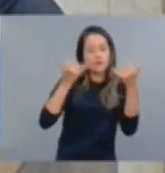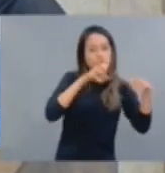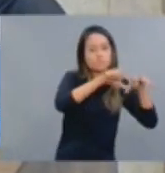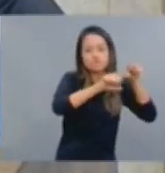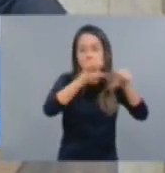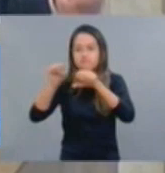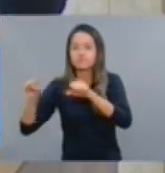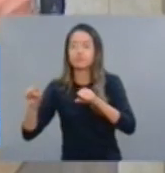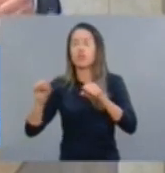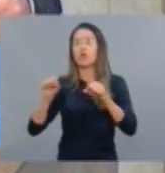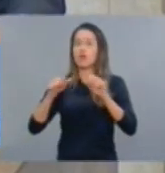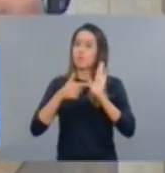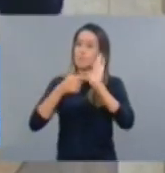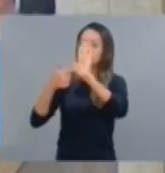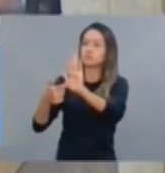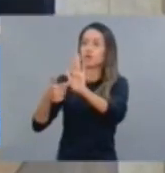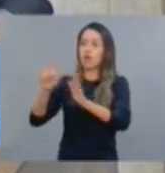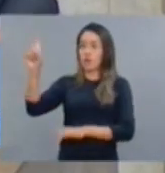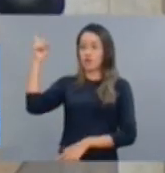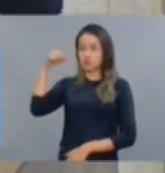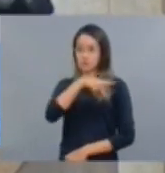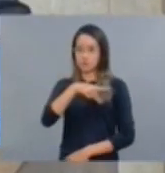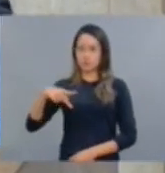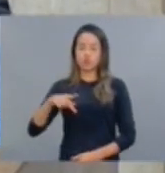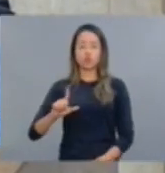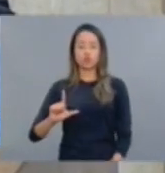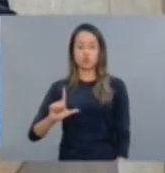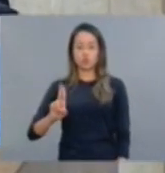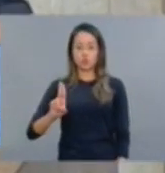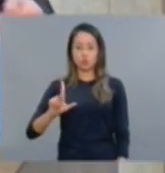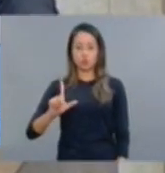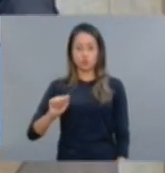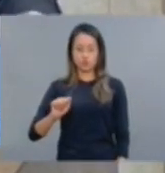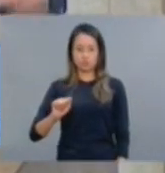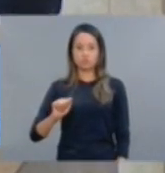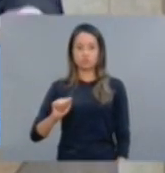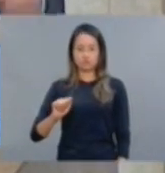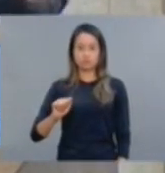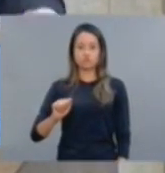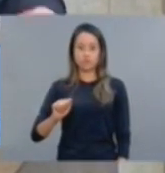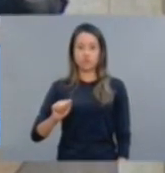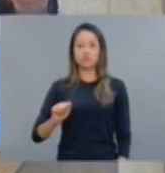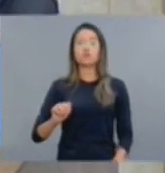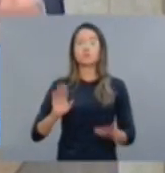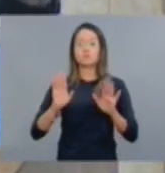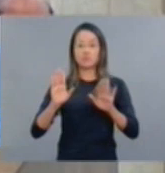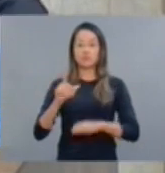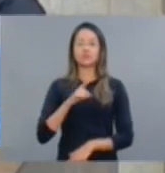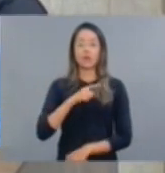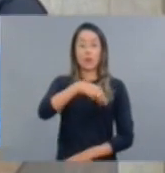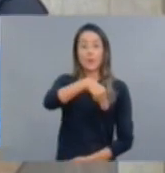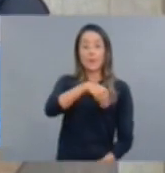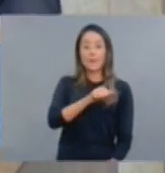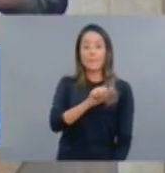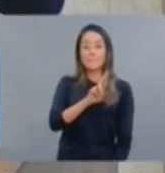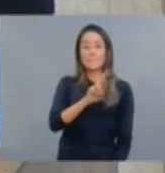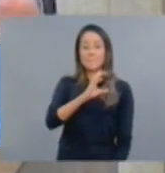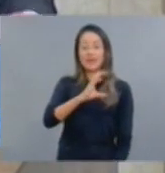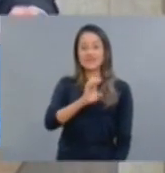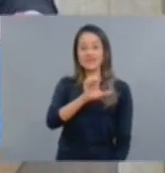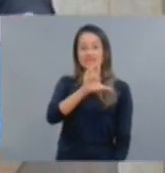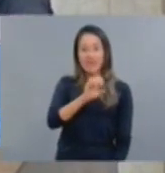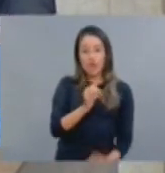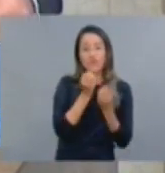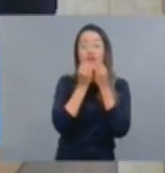-presidente Lula. Mas o presidente Lula não irá resistir à delação premiada do Marcelo Odebrecht. Porque